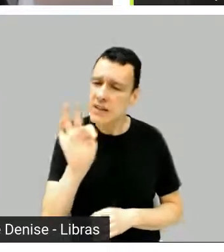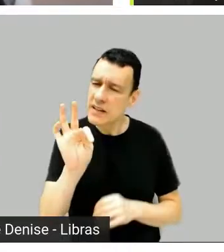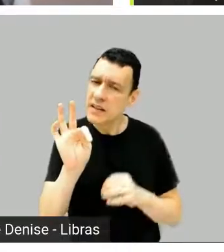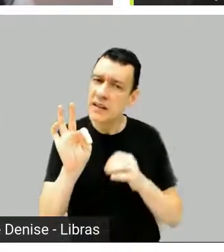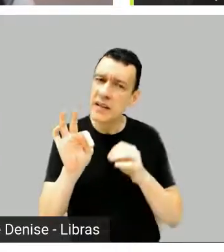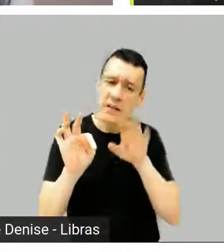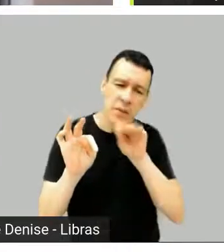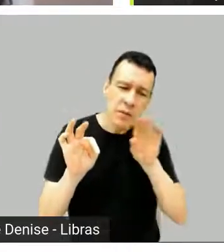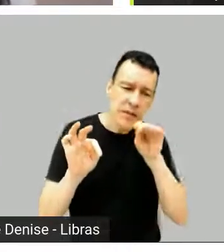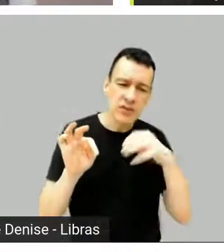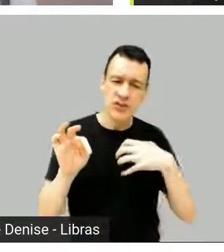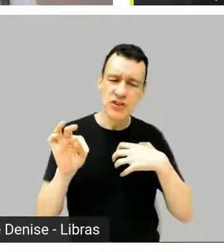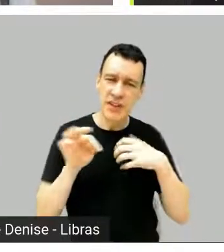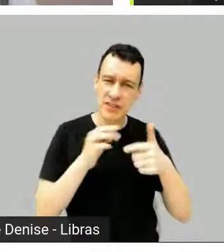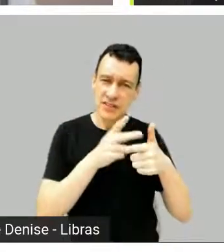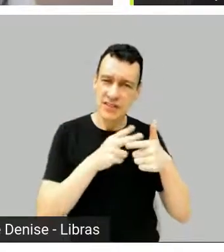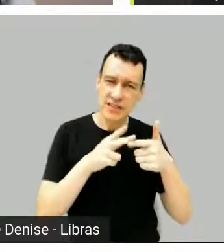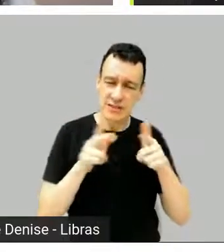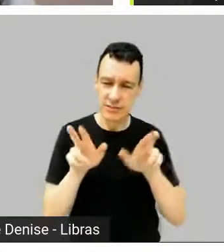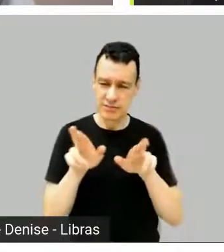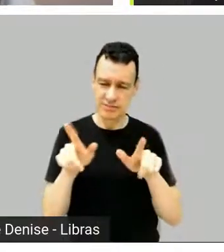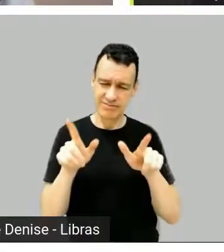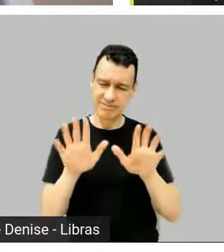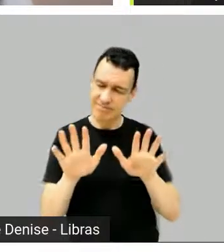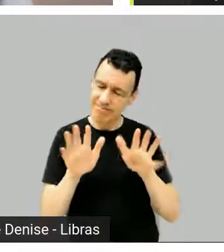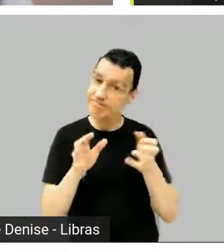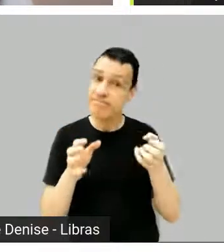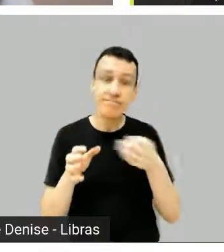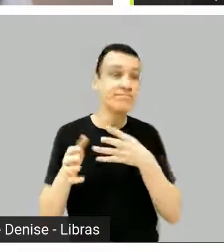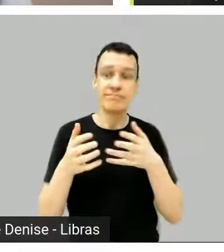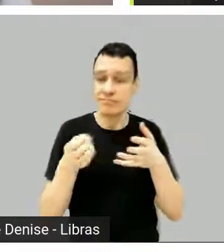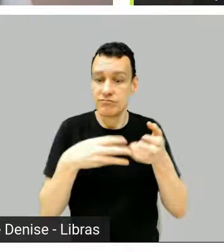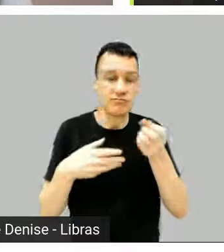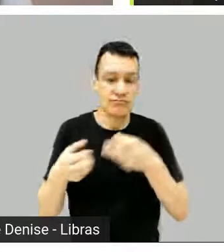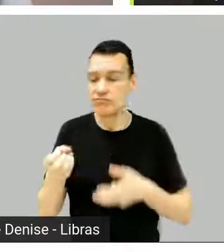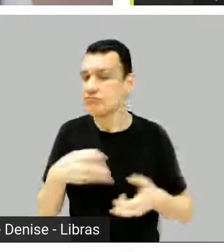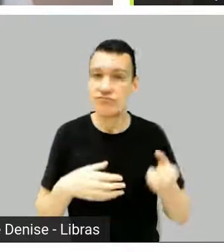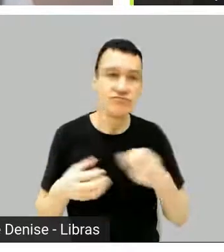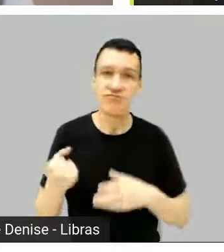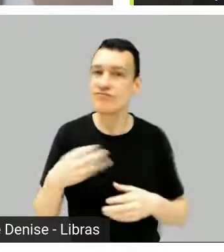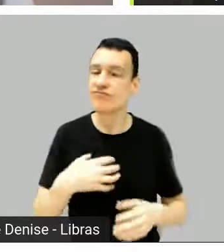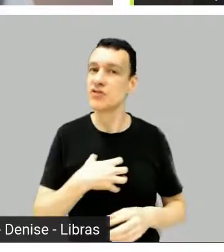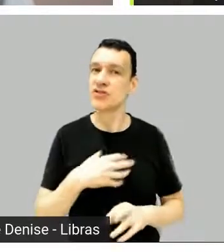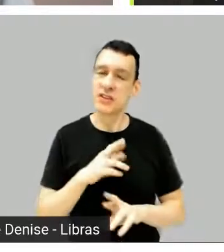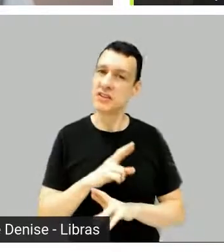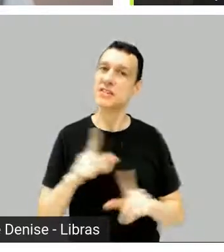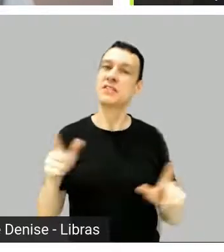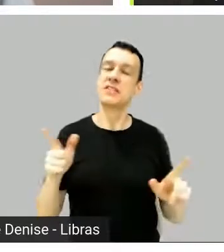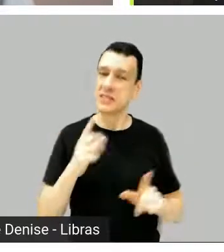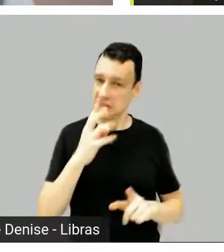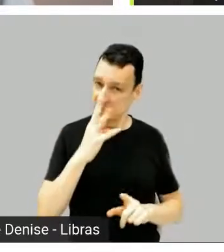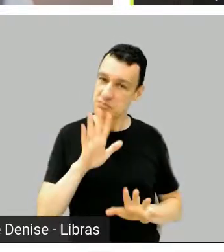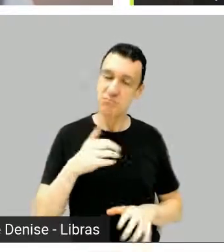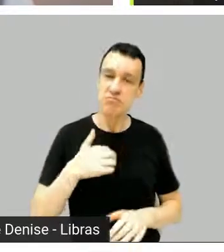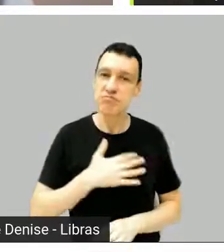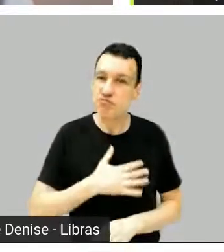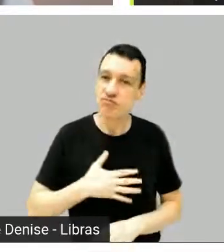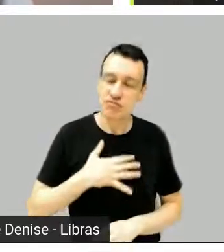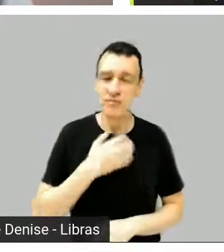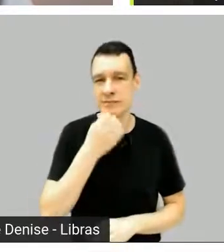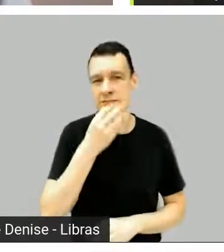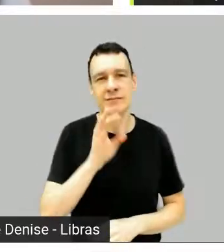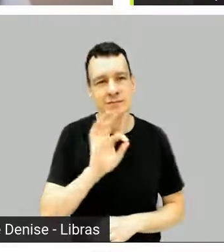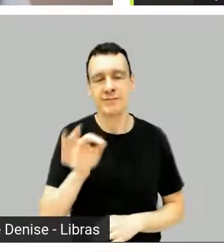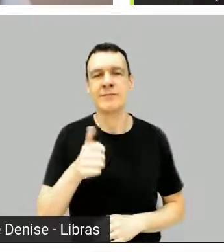rolando, porque, realmente, essa inovação ficava muito clara, né, para quem estava assistindo. Muito